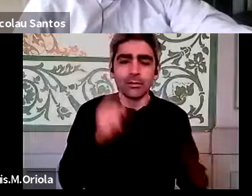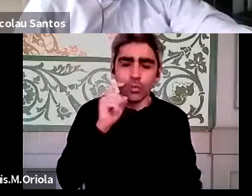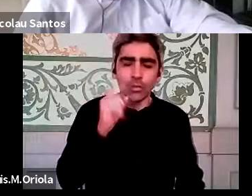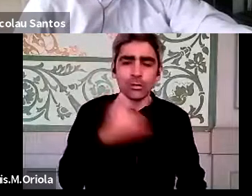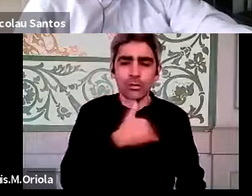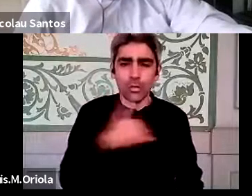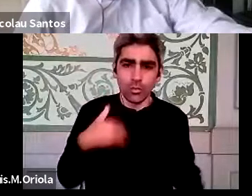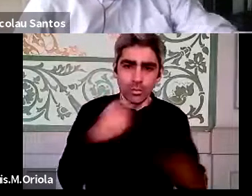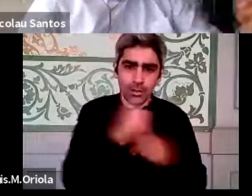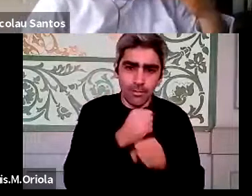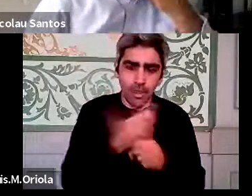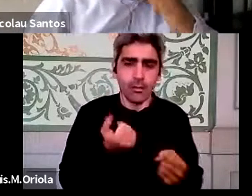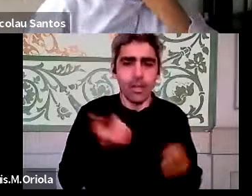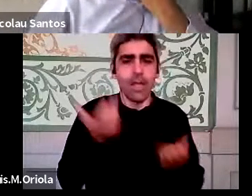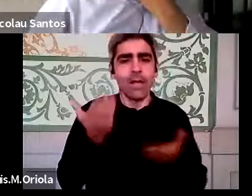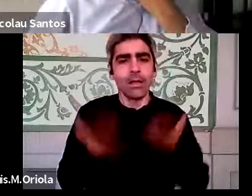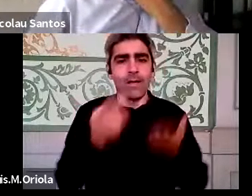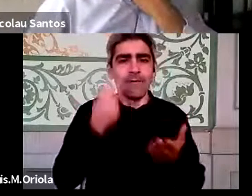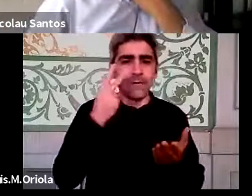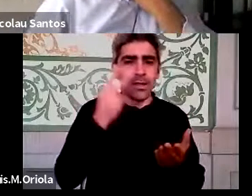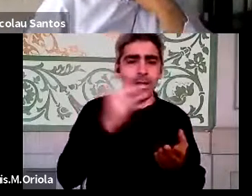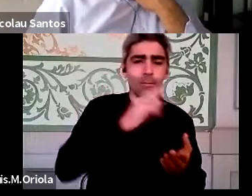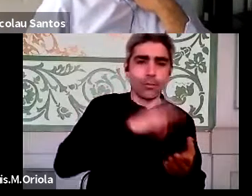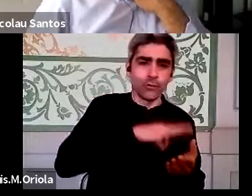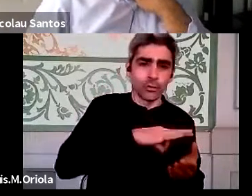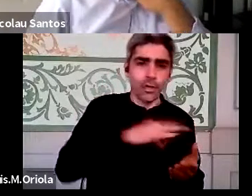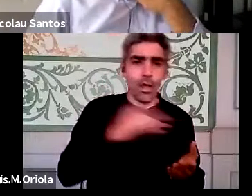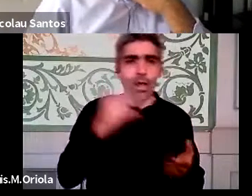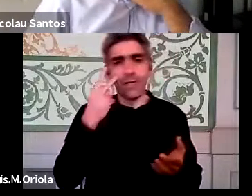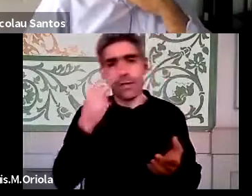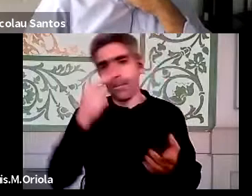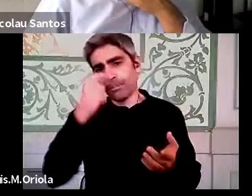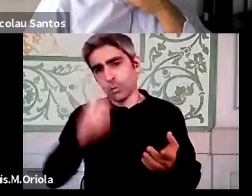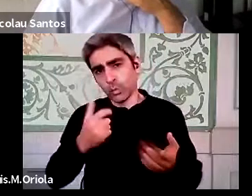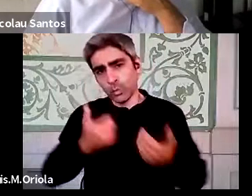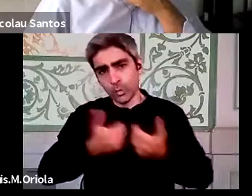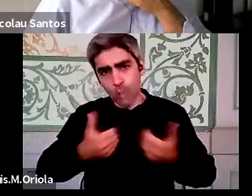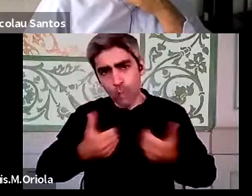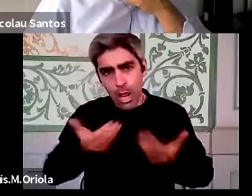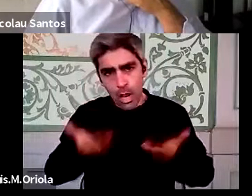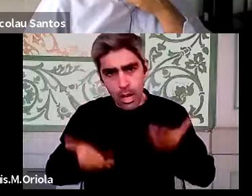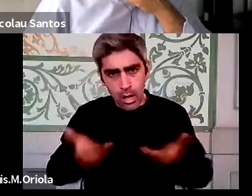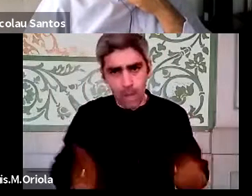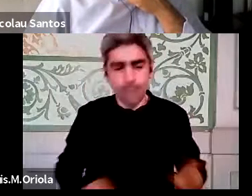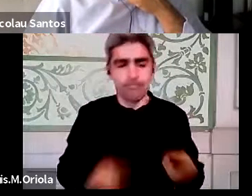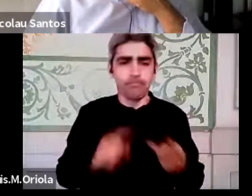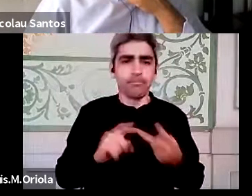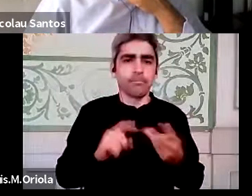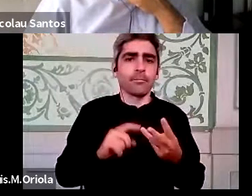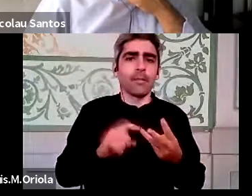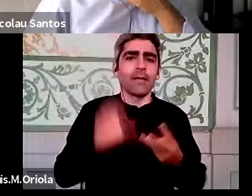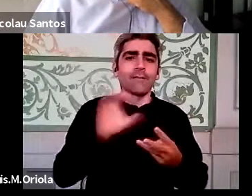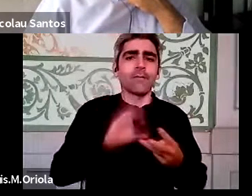trabalho, o equilíbrio entre a vida profissional e a vida pessoal, a forma de